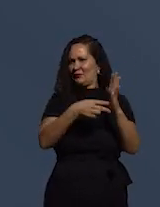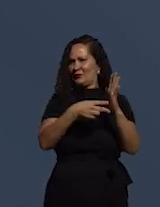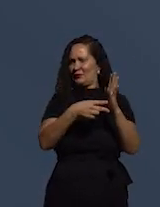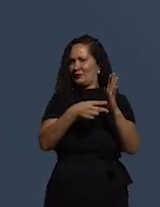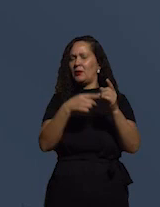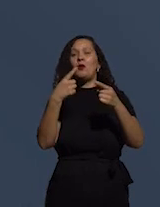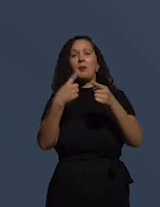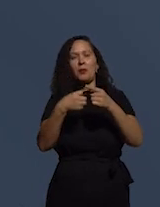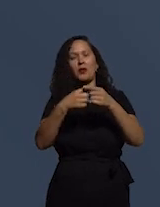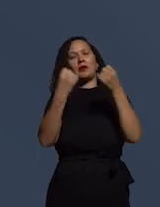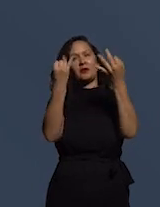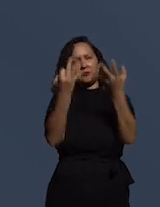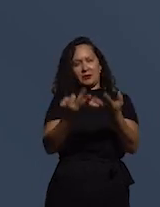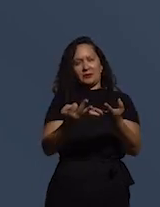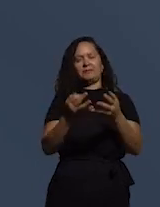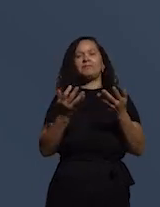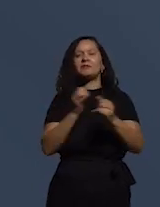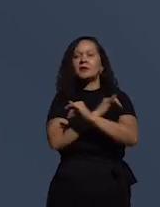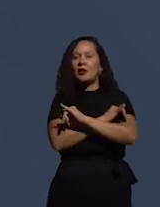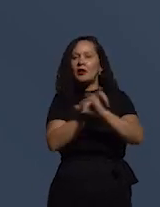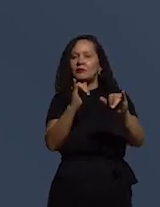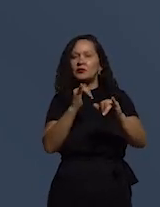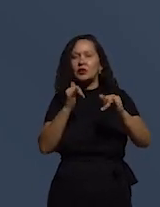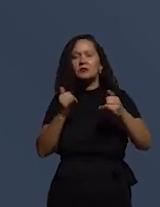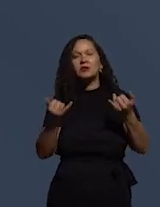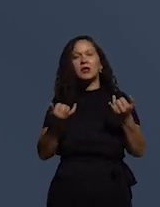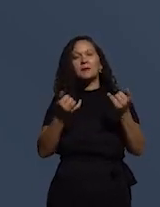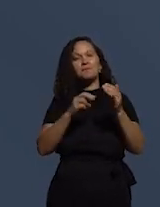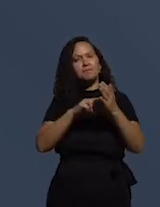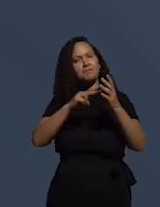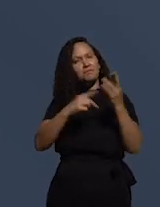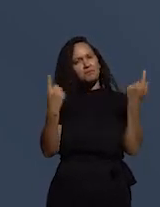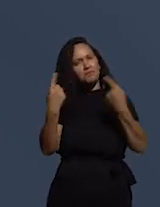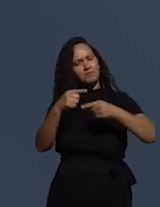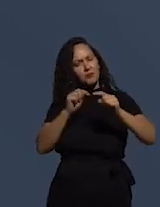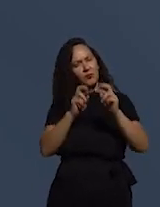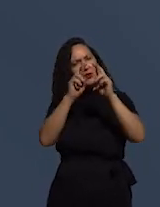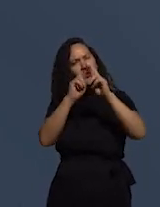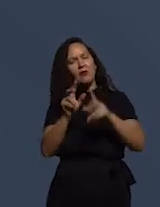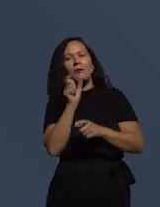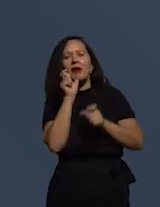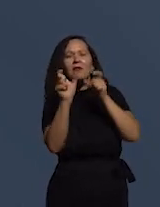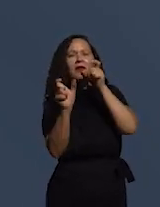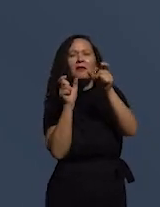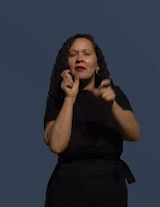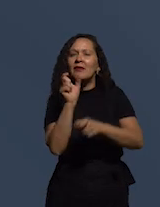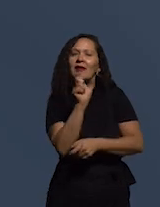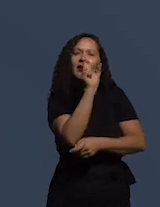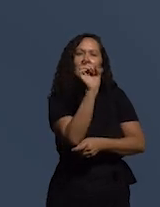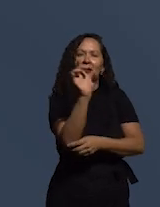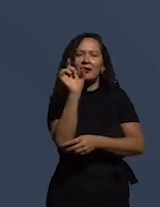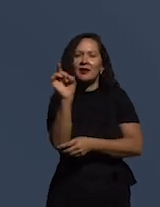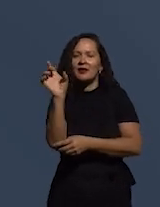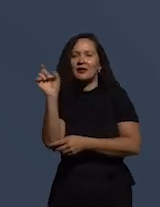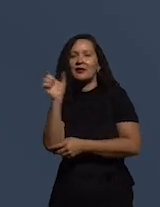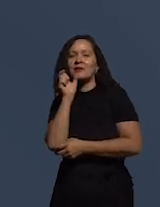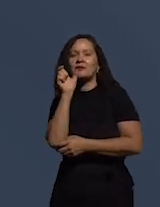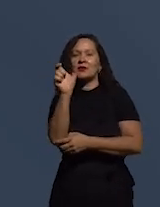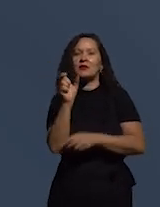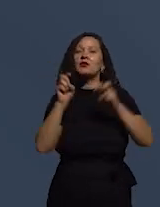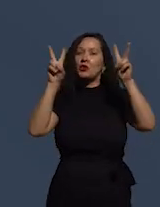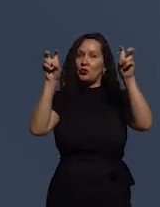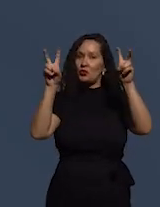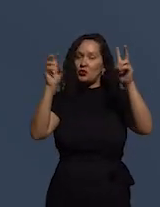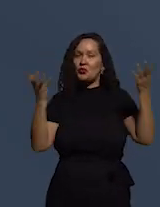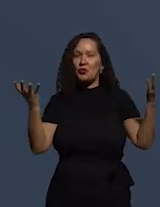isso? Para dizer, então, em sentido contrário, que cada palavra do título deste